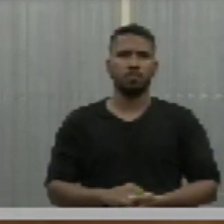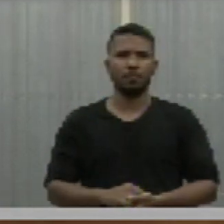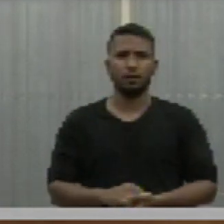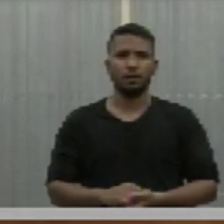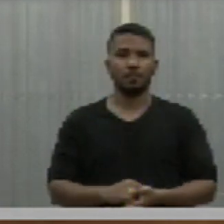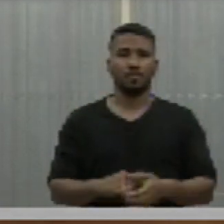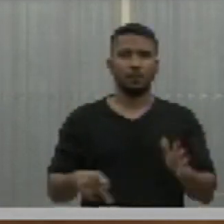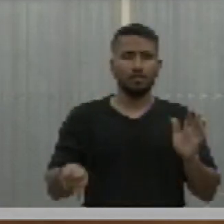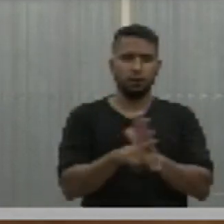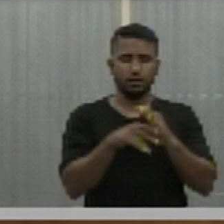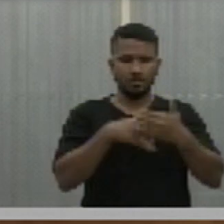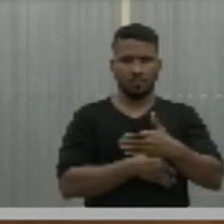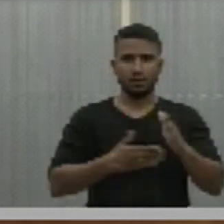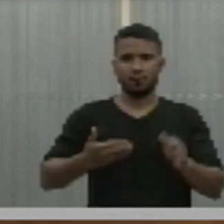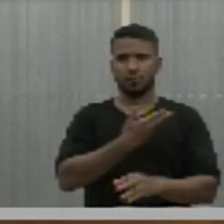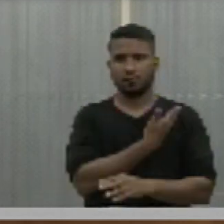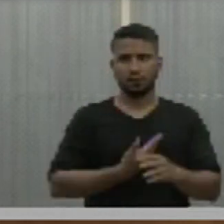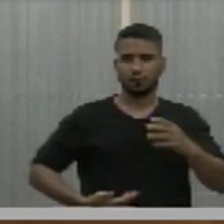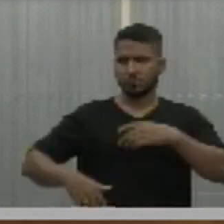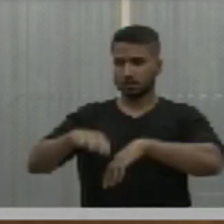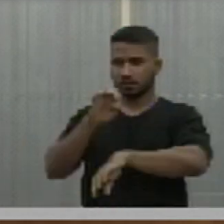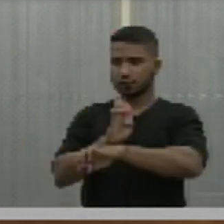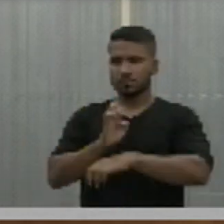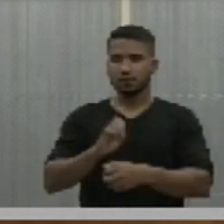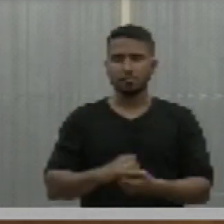Gabinete do governador do Estado.